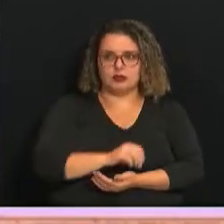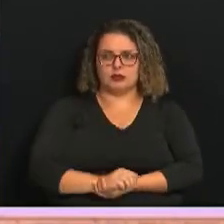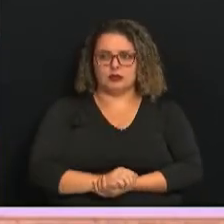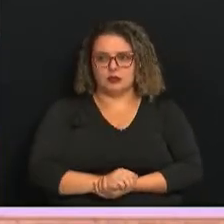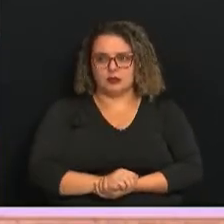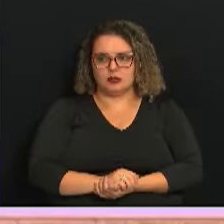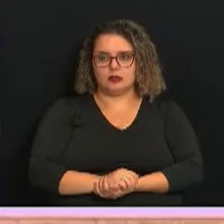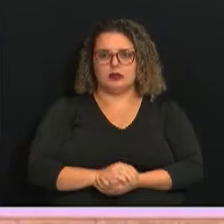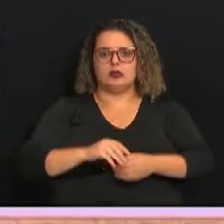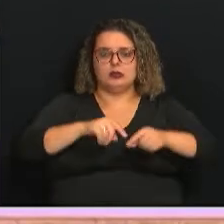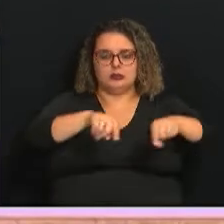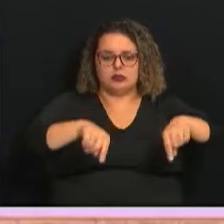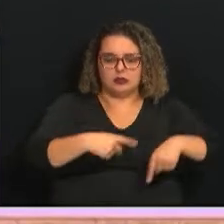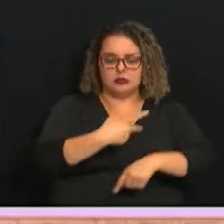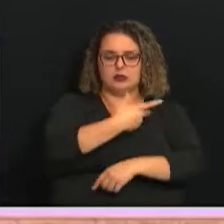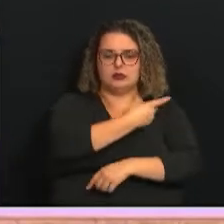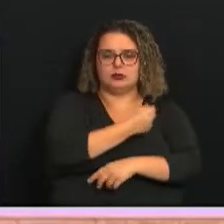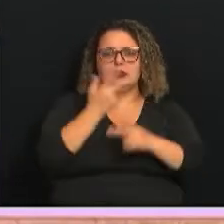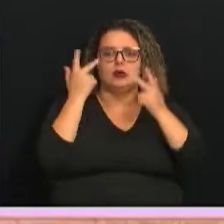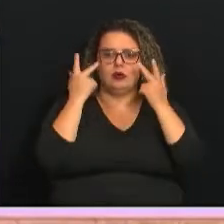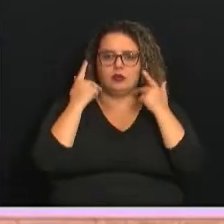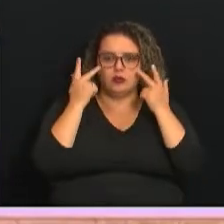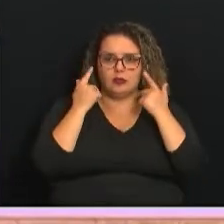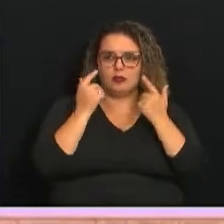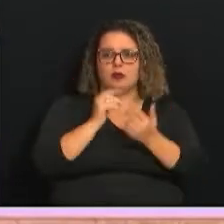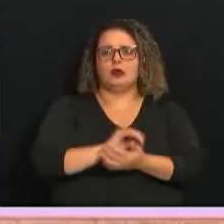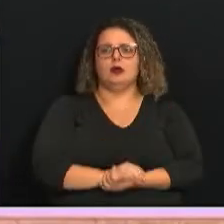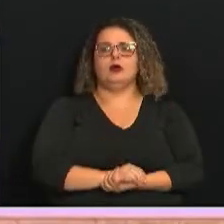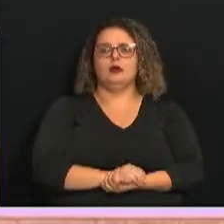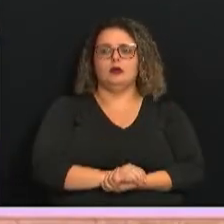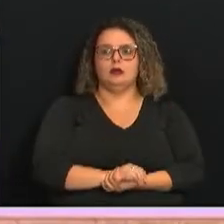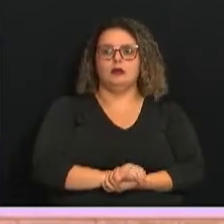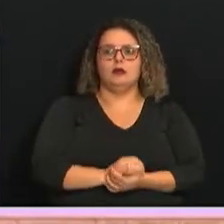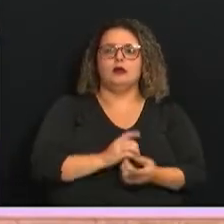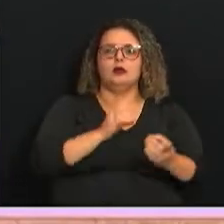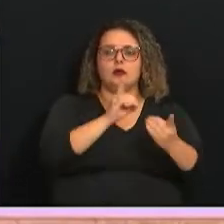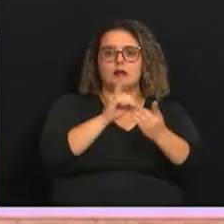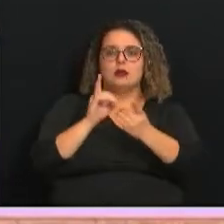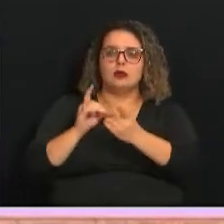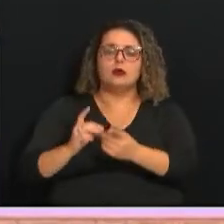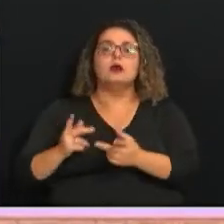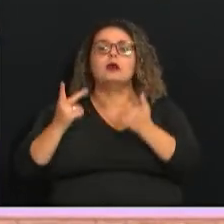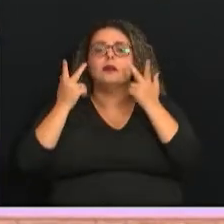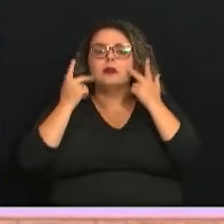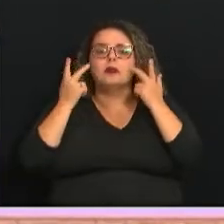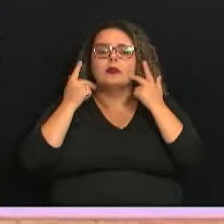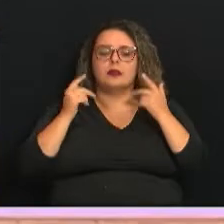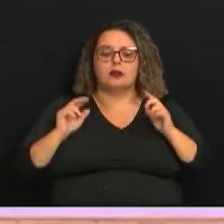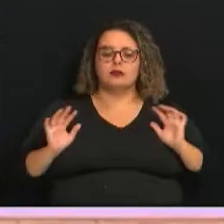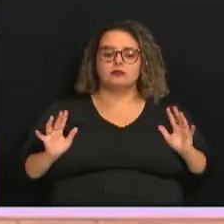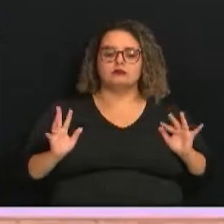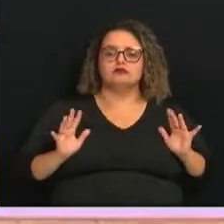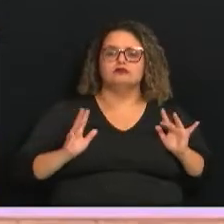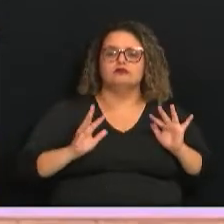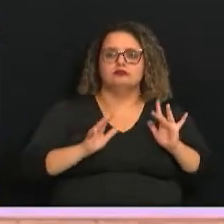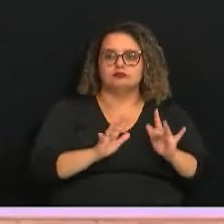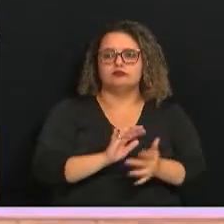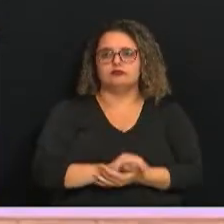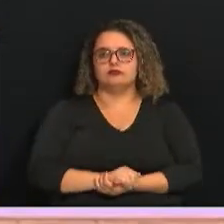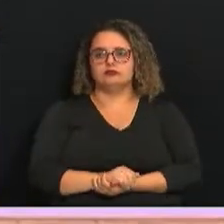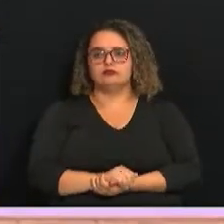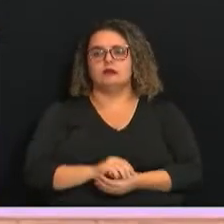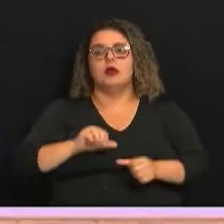vacina e passaremos a atender por demanda espontânea. Então, acho que isso é também uma grande